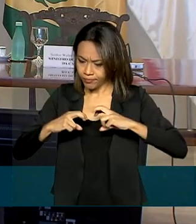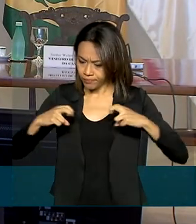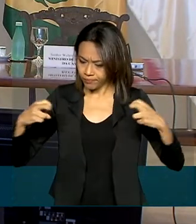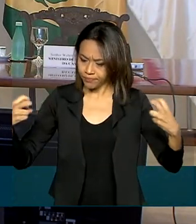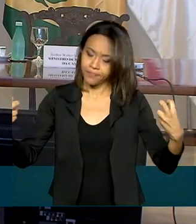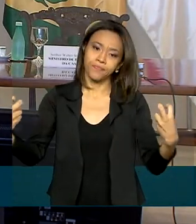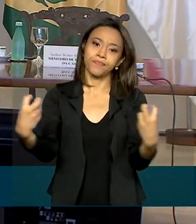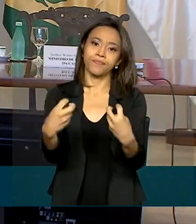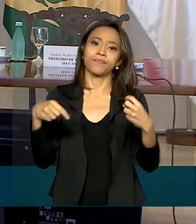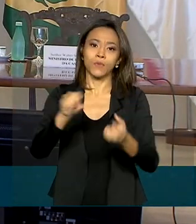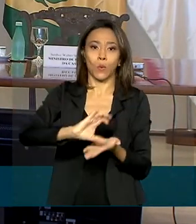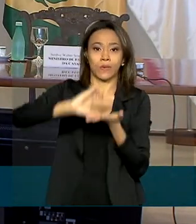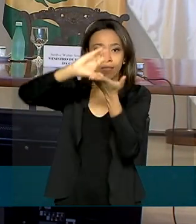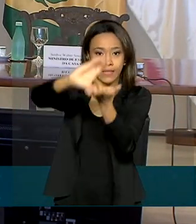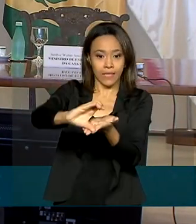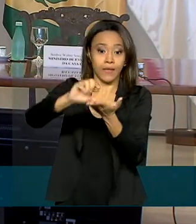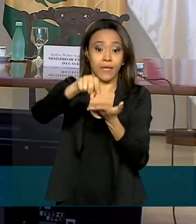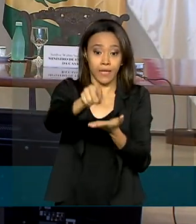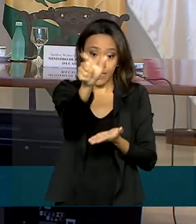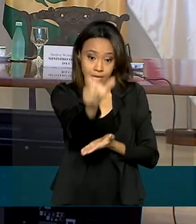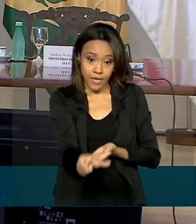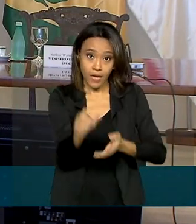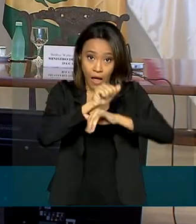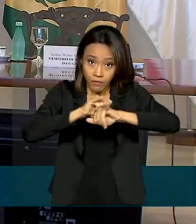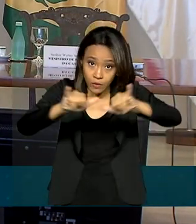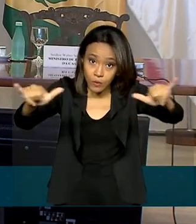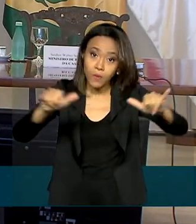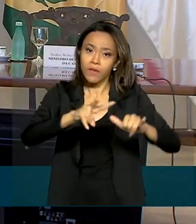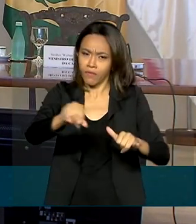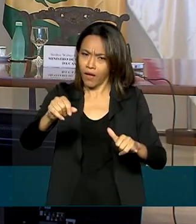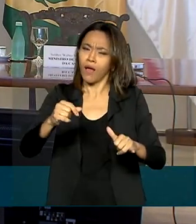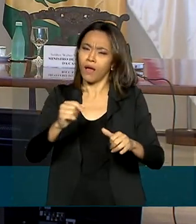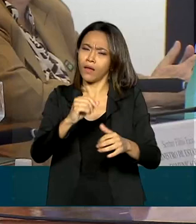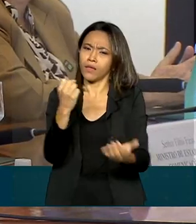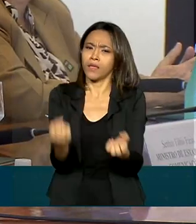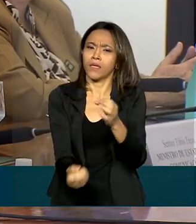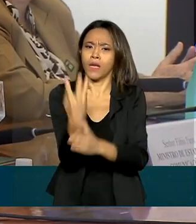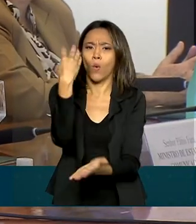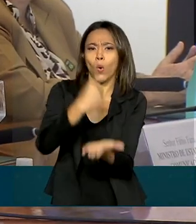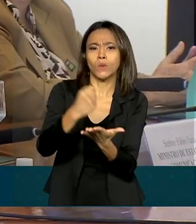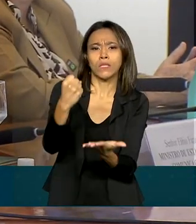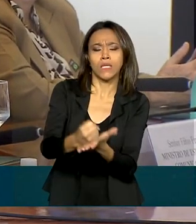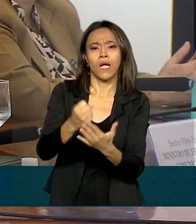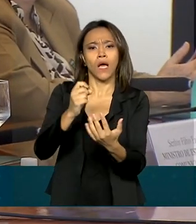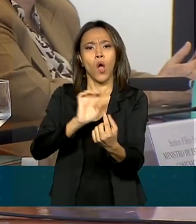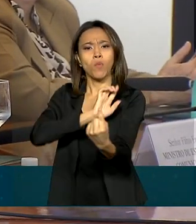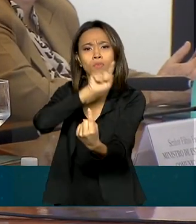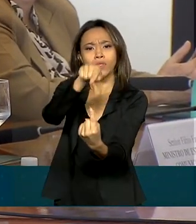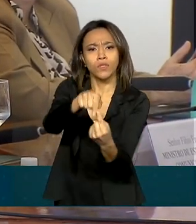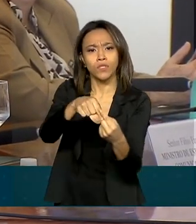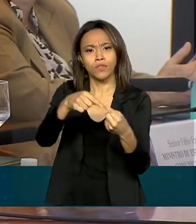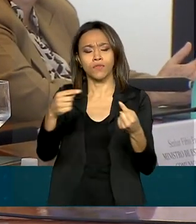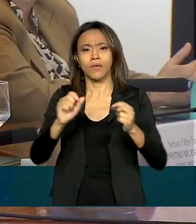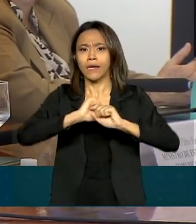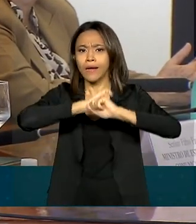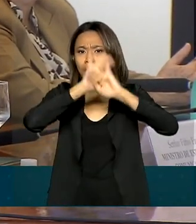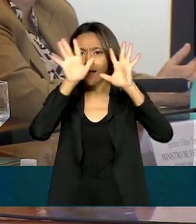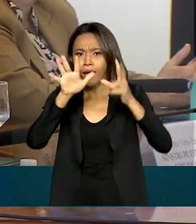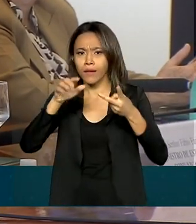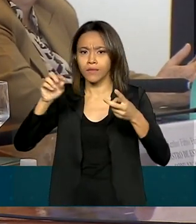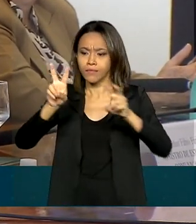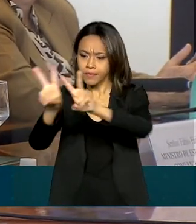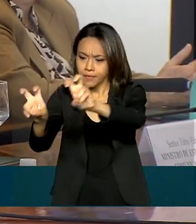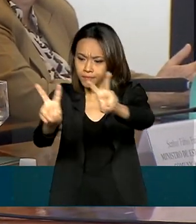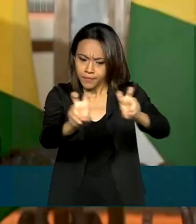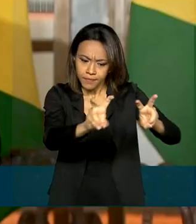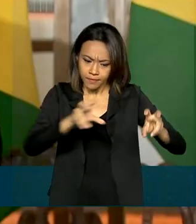-presidente Hamilton Mourão anunciou que será criado um contrato de objetivos, com metas claras de cada setor, para a Amazônia